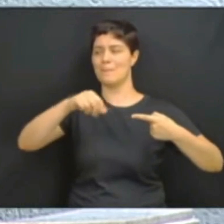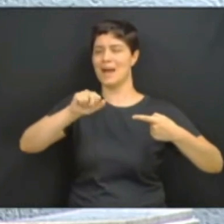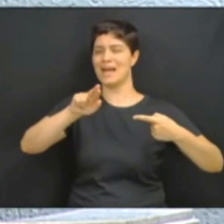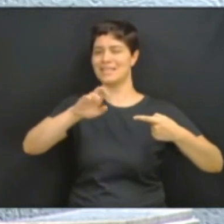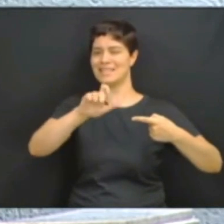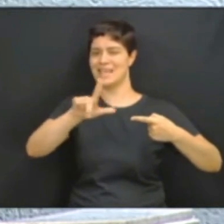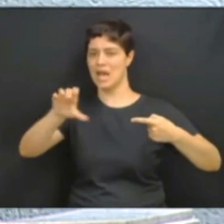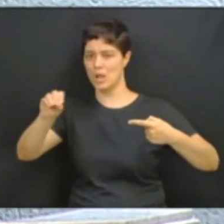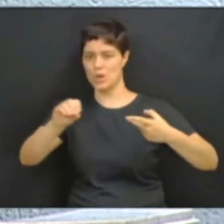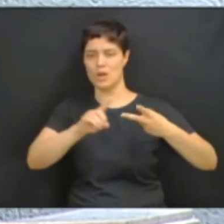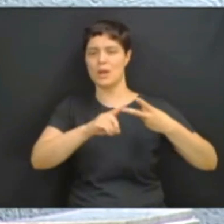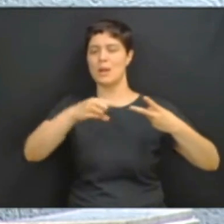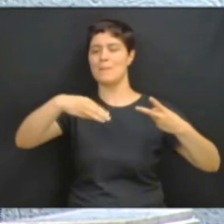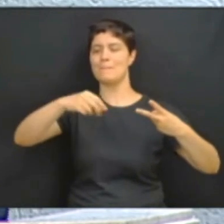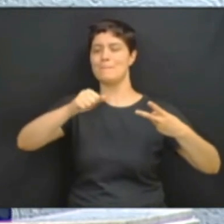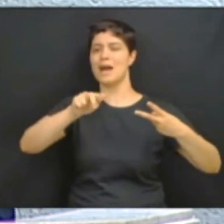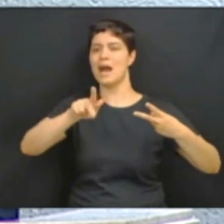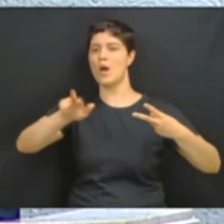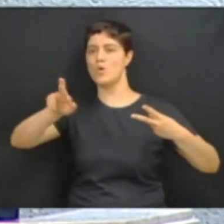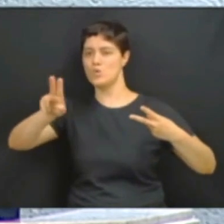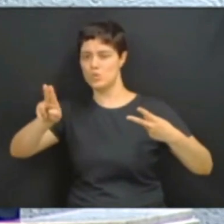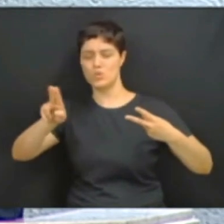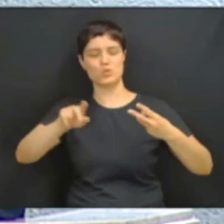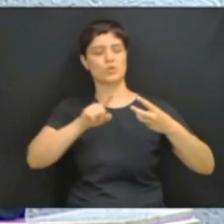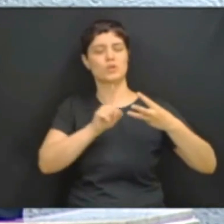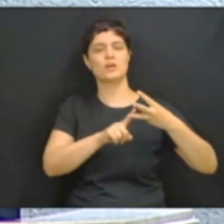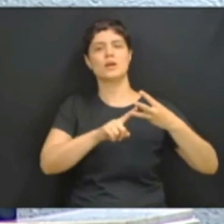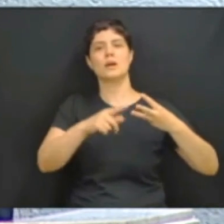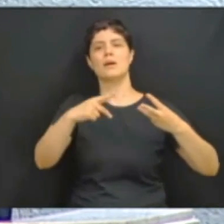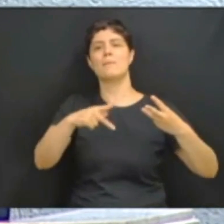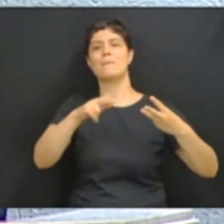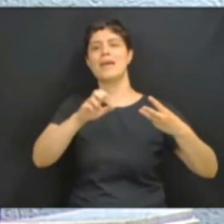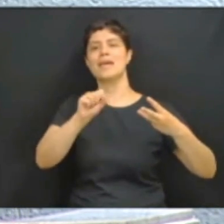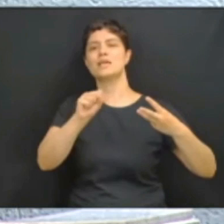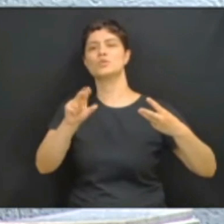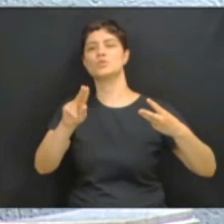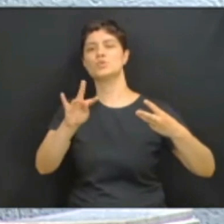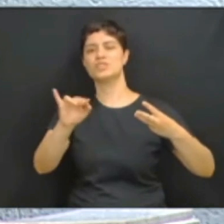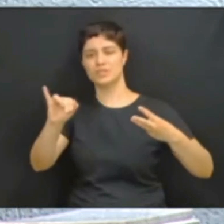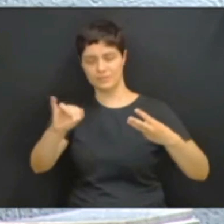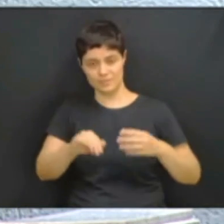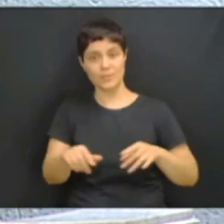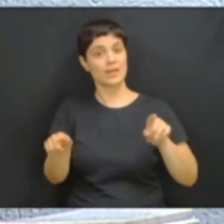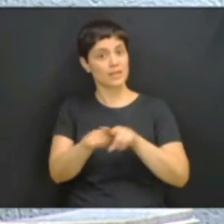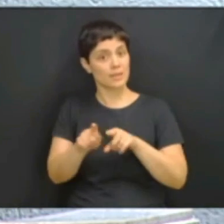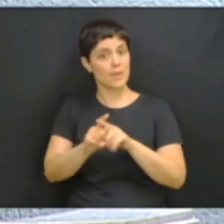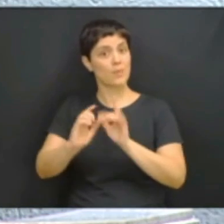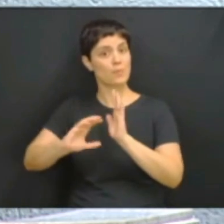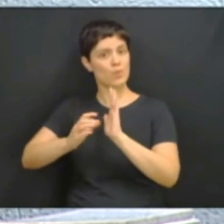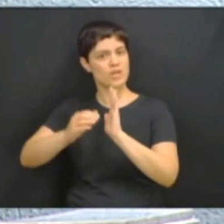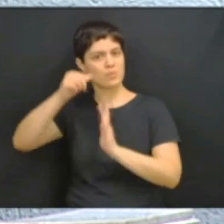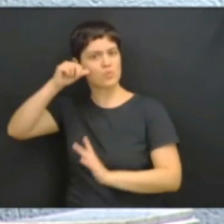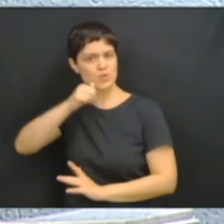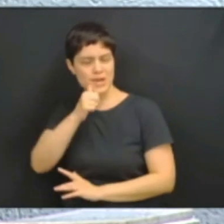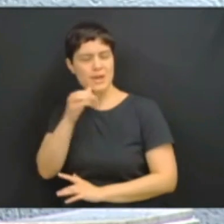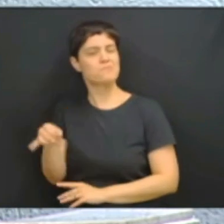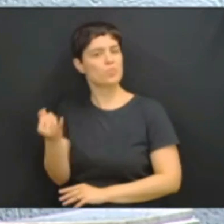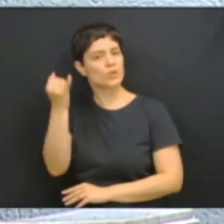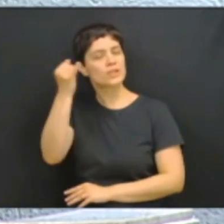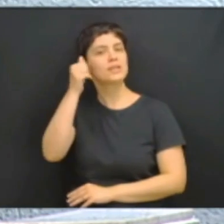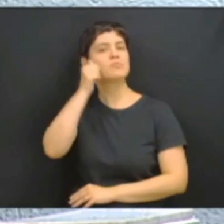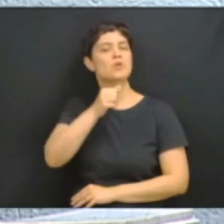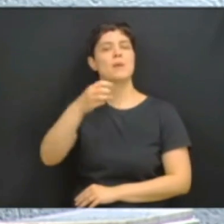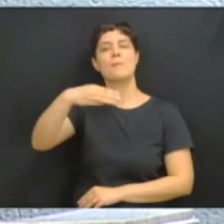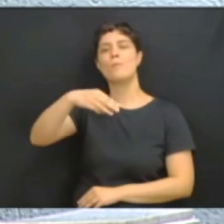Mauro Bobato e Bruno Pessuti. O Podemos Mulher, tão importante a nossa legenda, com a Mônica Braga